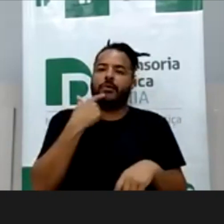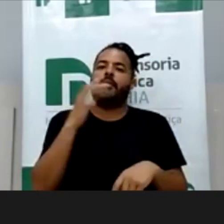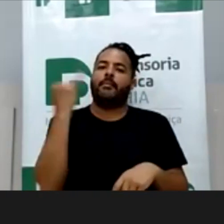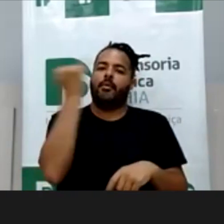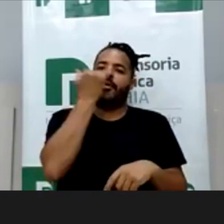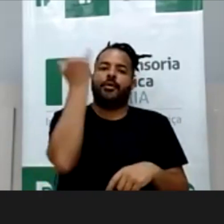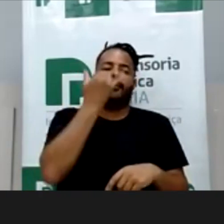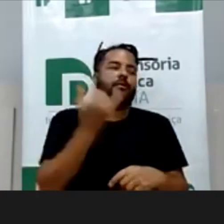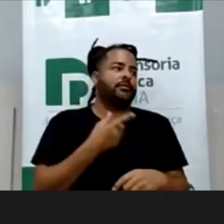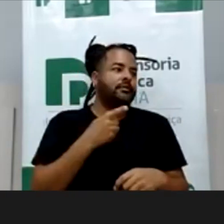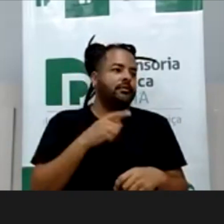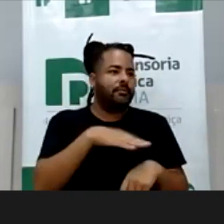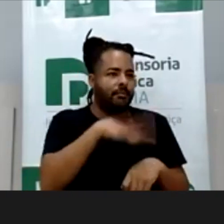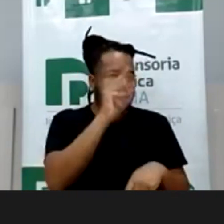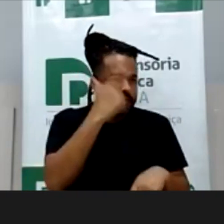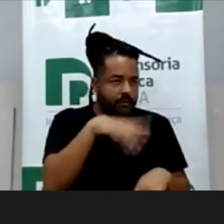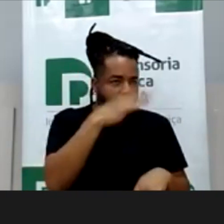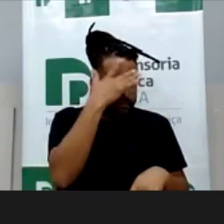tá? Mais alguém?